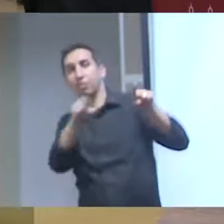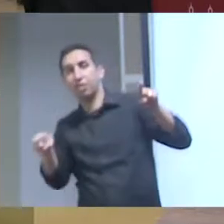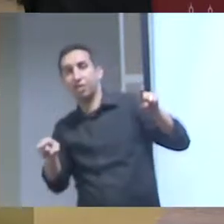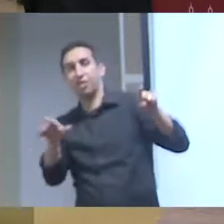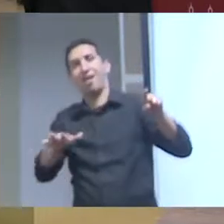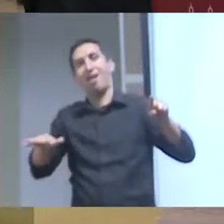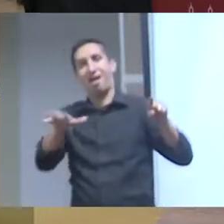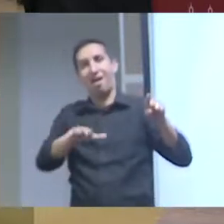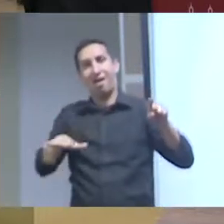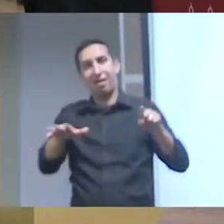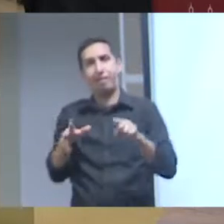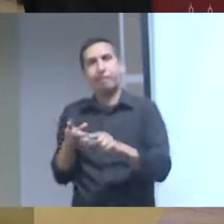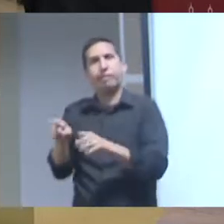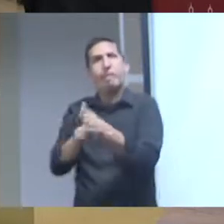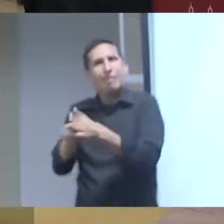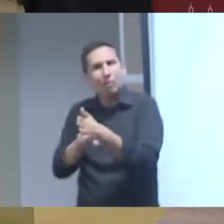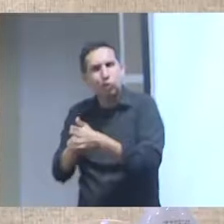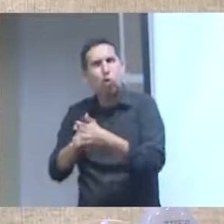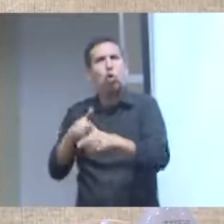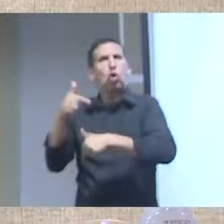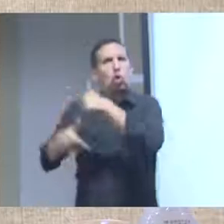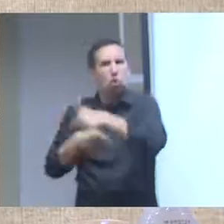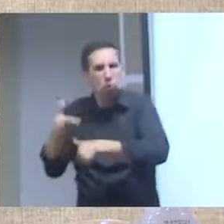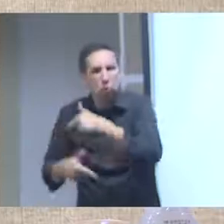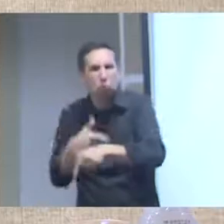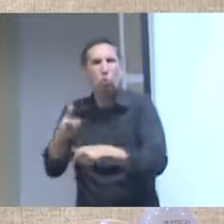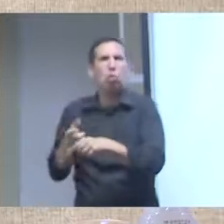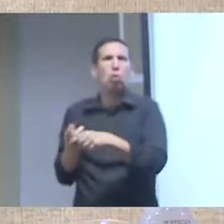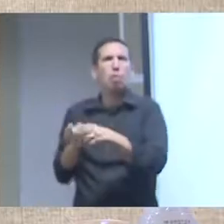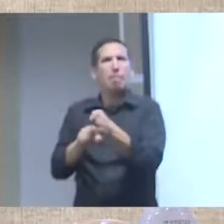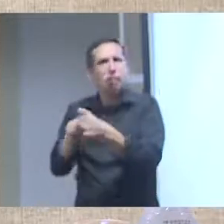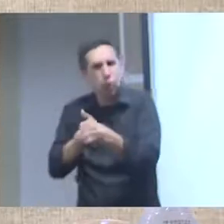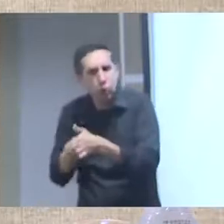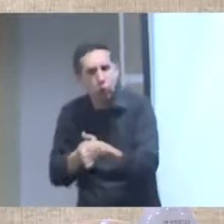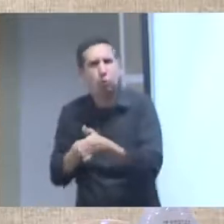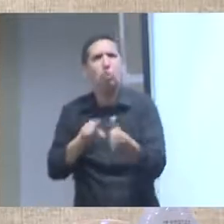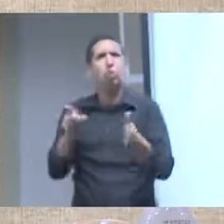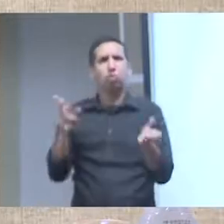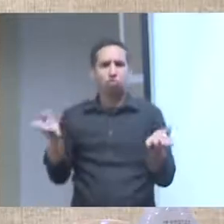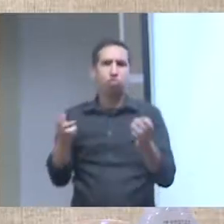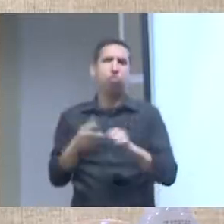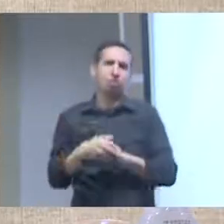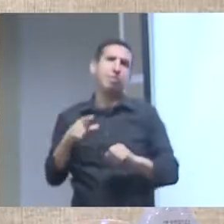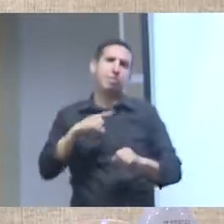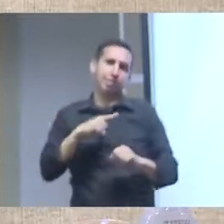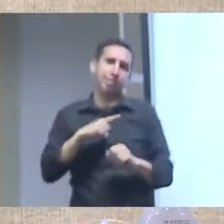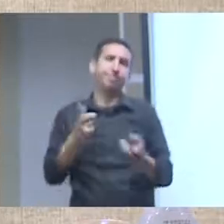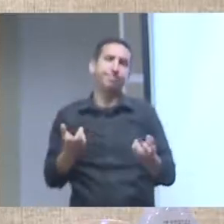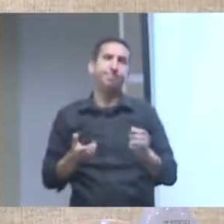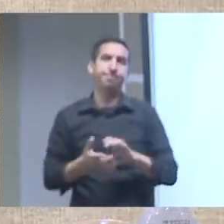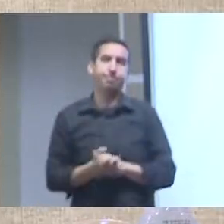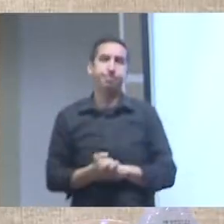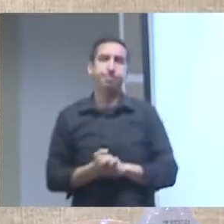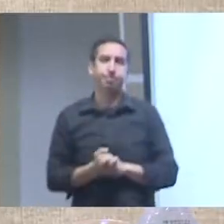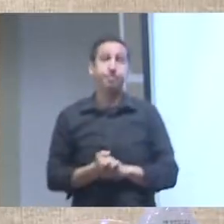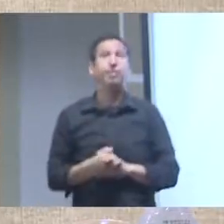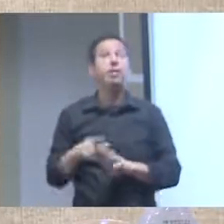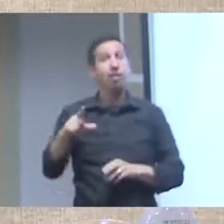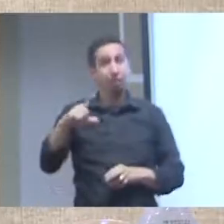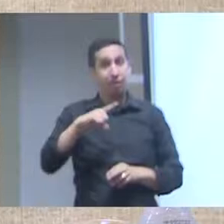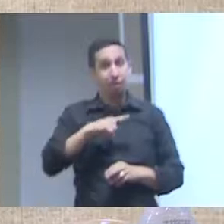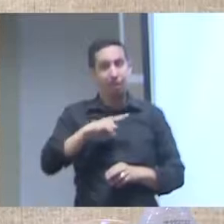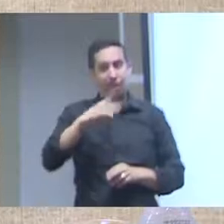seriam aquelas que precisam e poderiam estar mobilizando para abrir novas frentes de inovação a gente sabe que vem